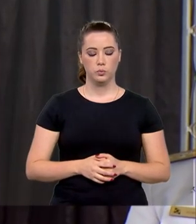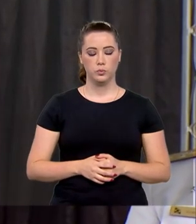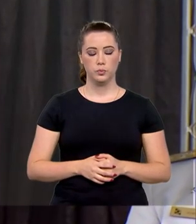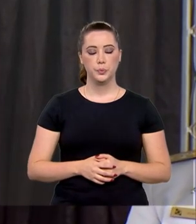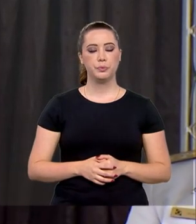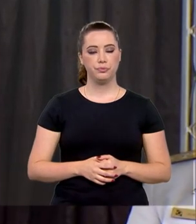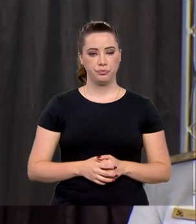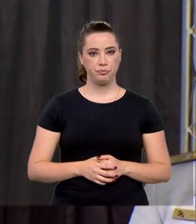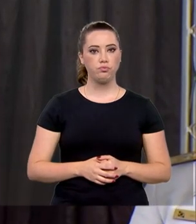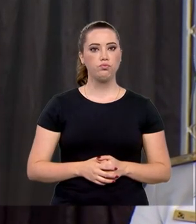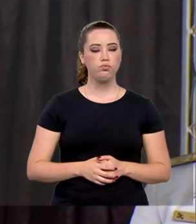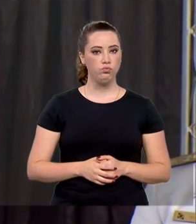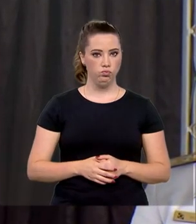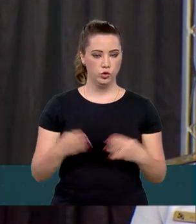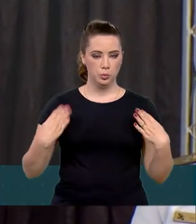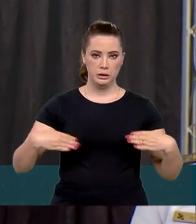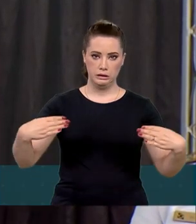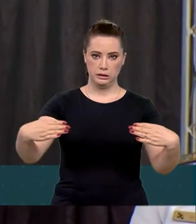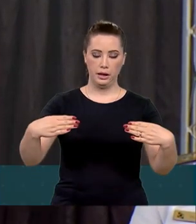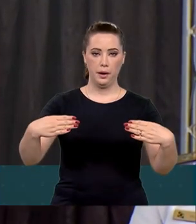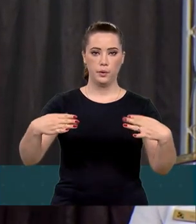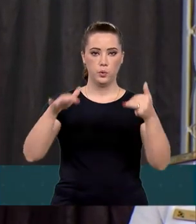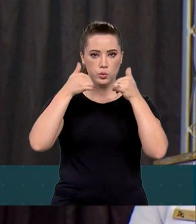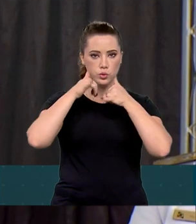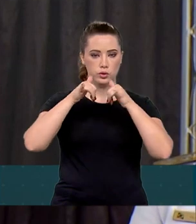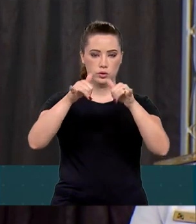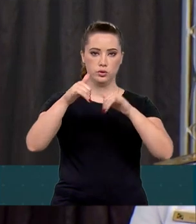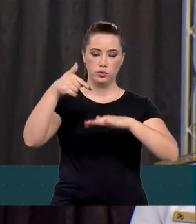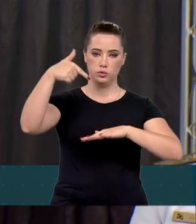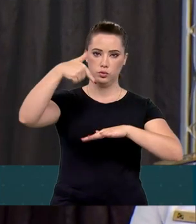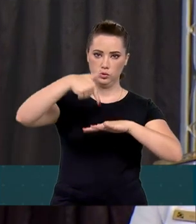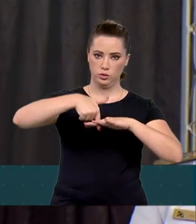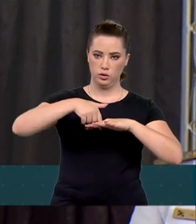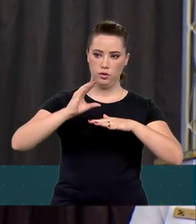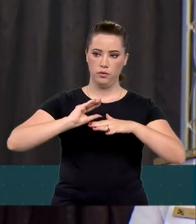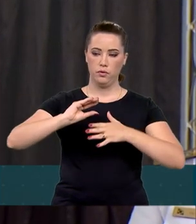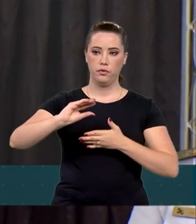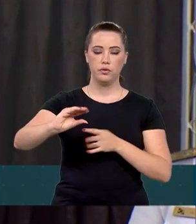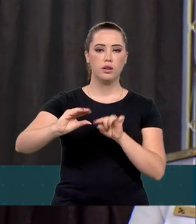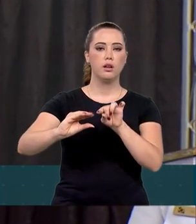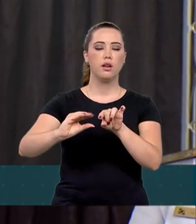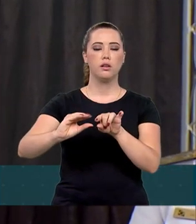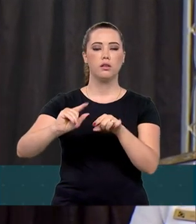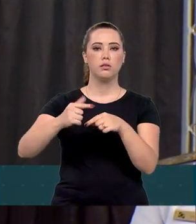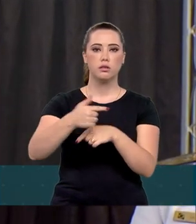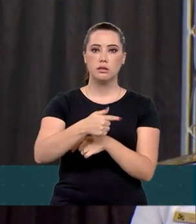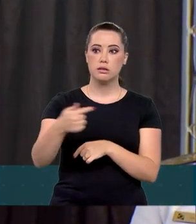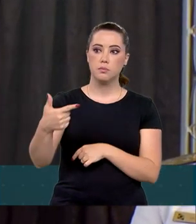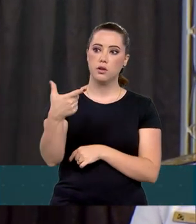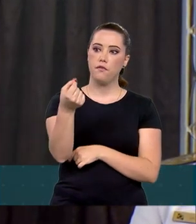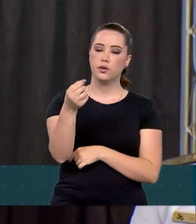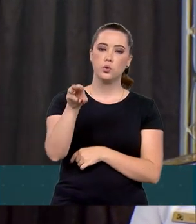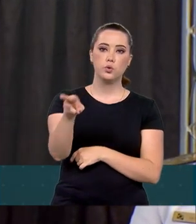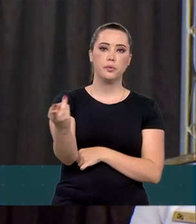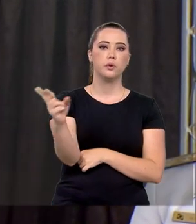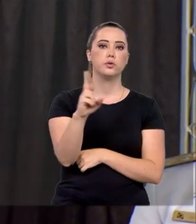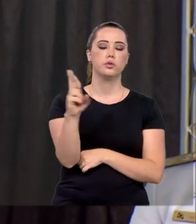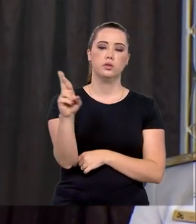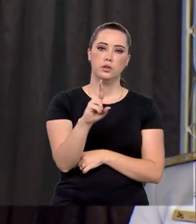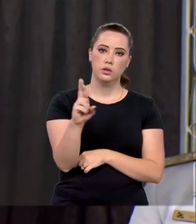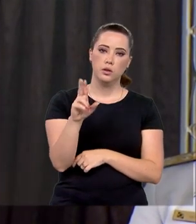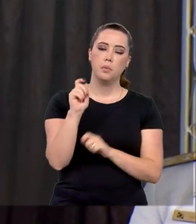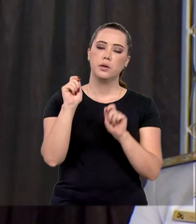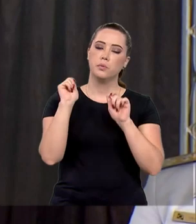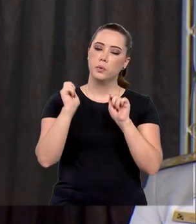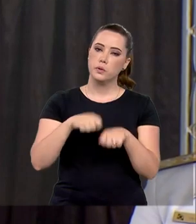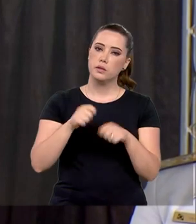Ministério de Minas e Energia destinará, nas próximas semanas, 20 milhões de reais para